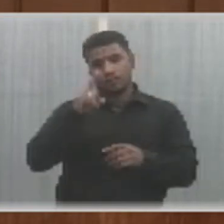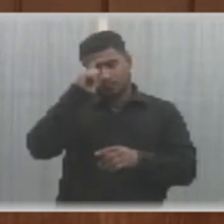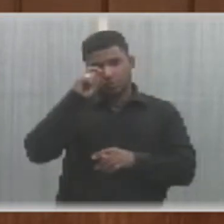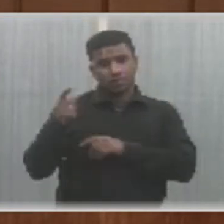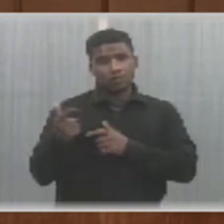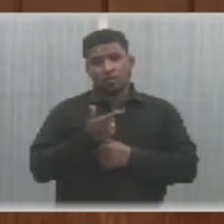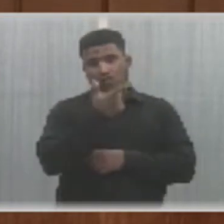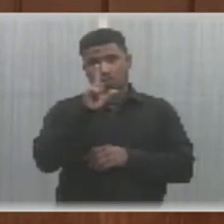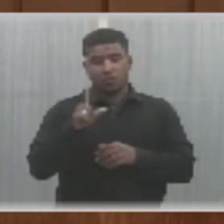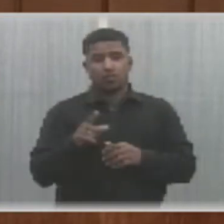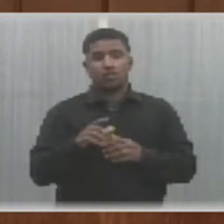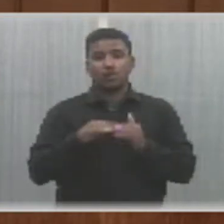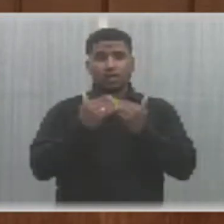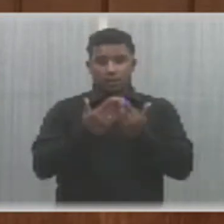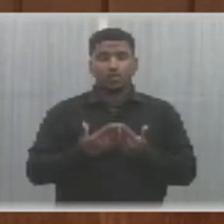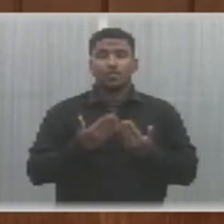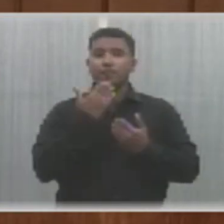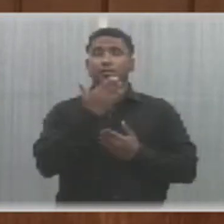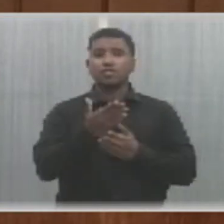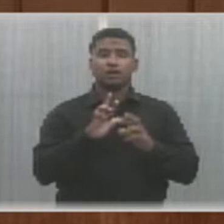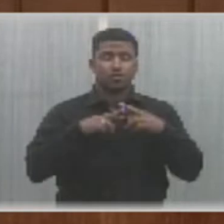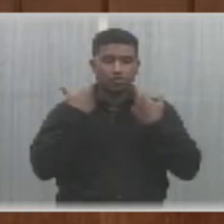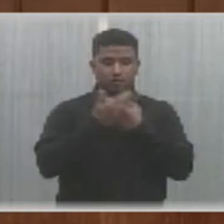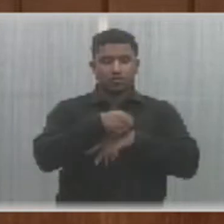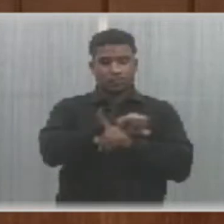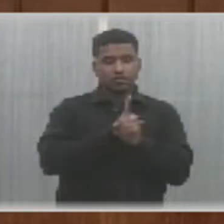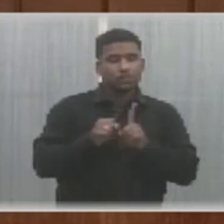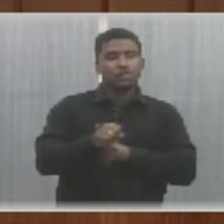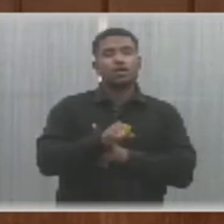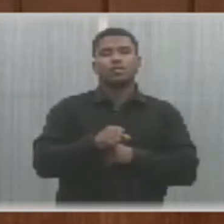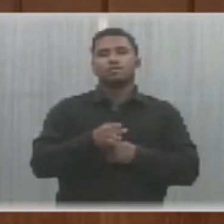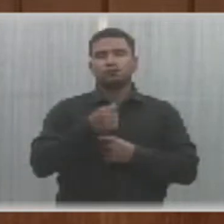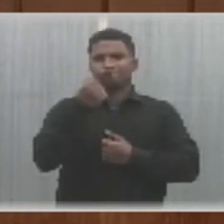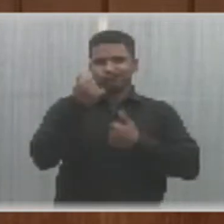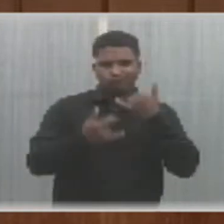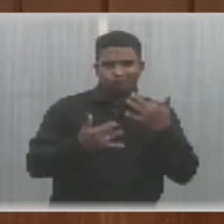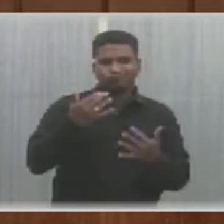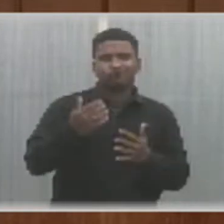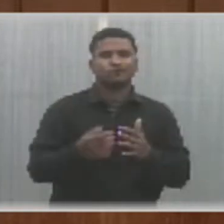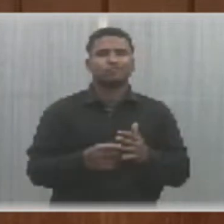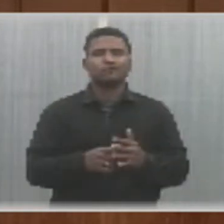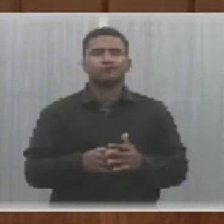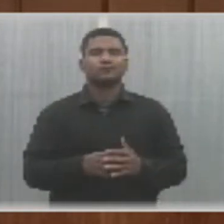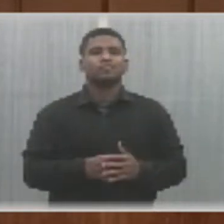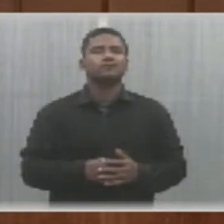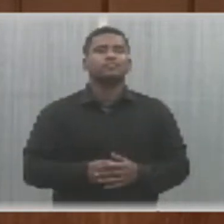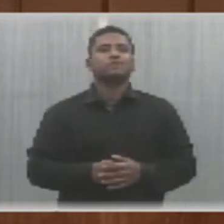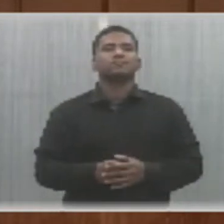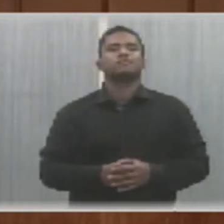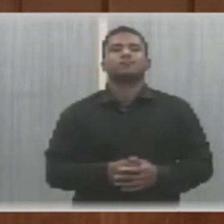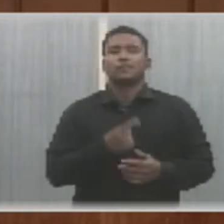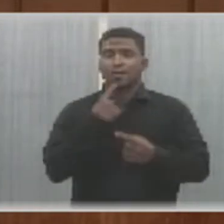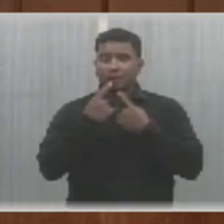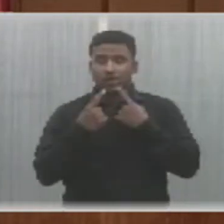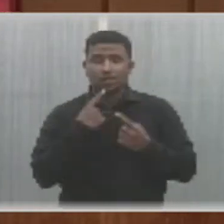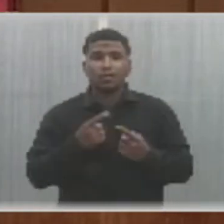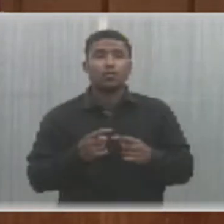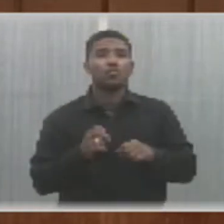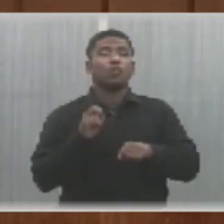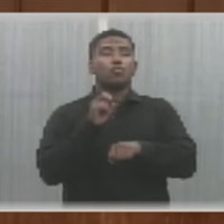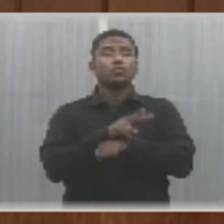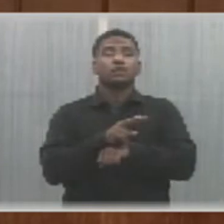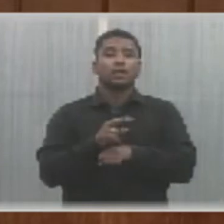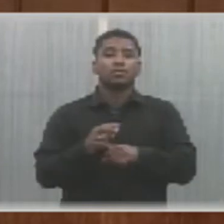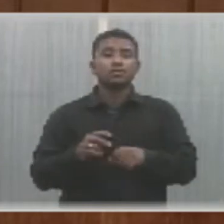para a realização de uma audiência pública para determinar, para debater o contrato de